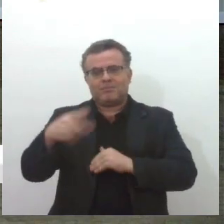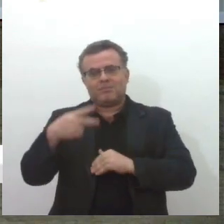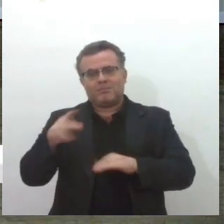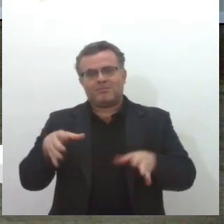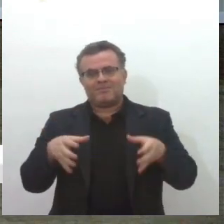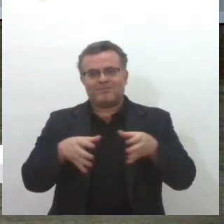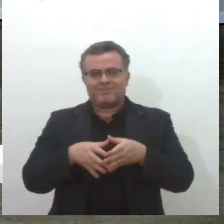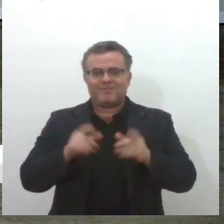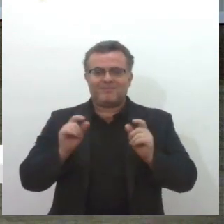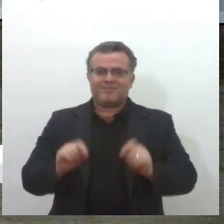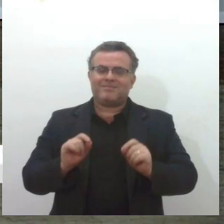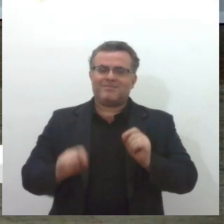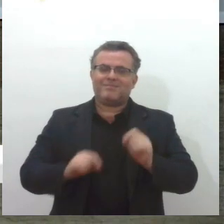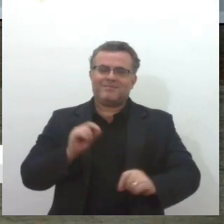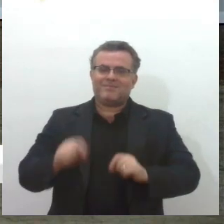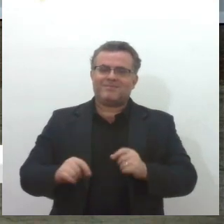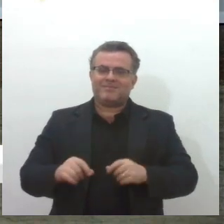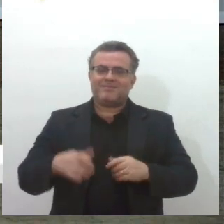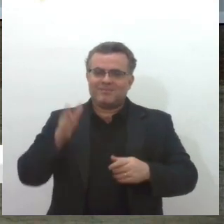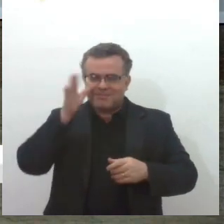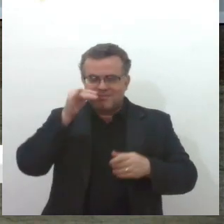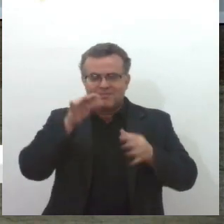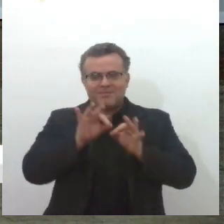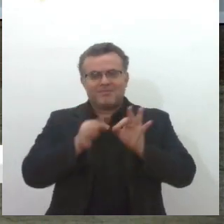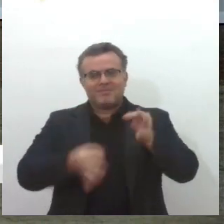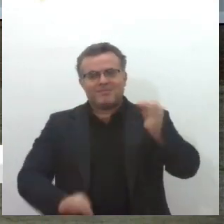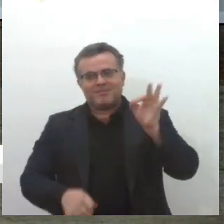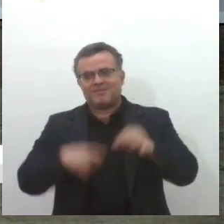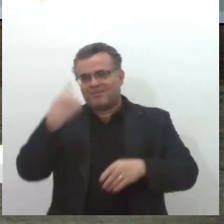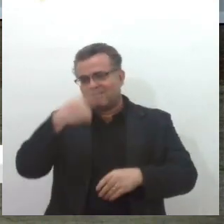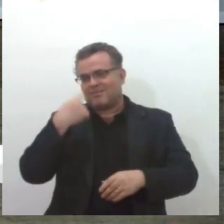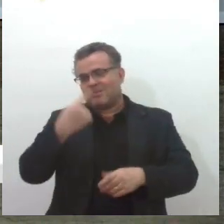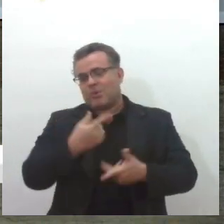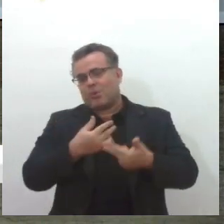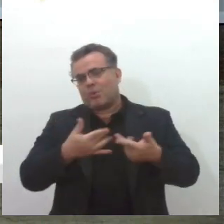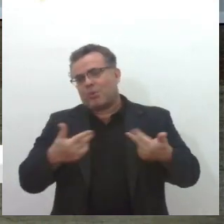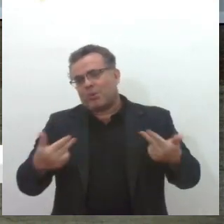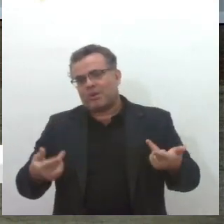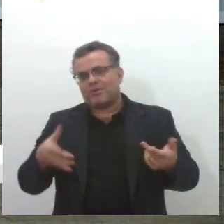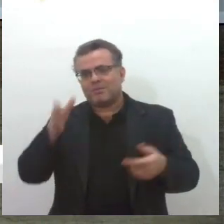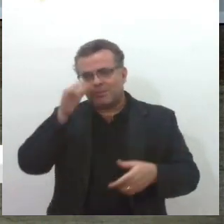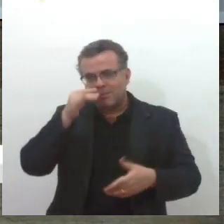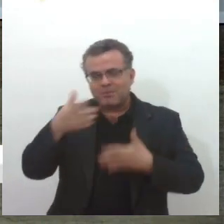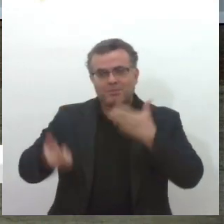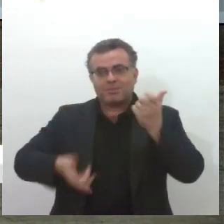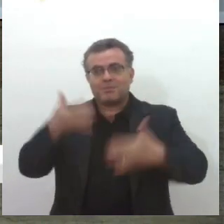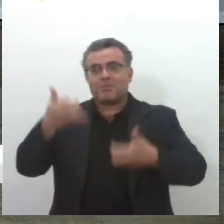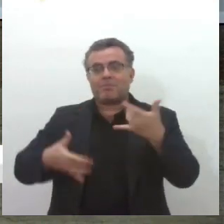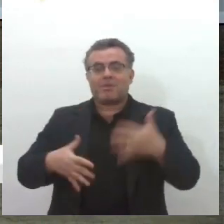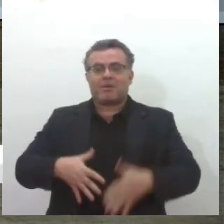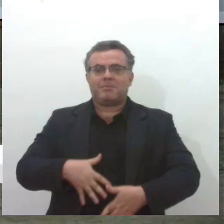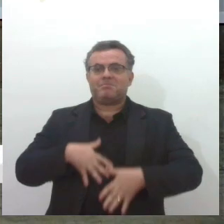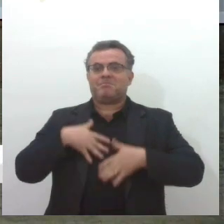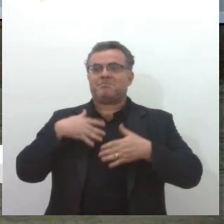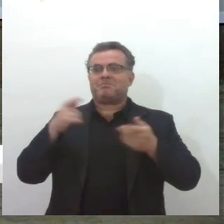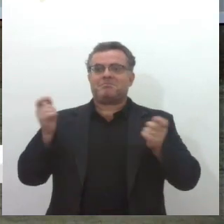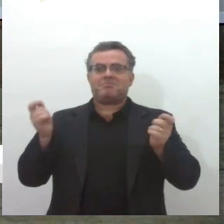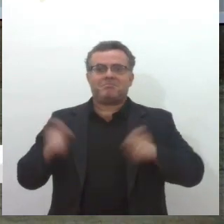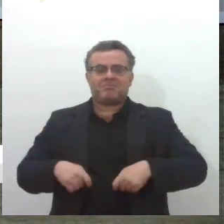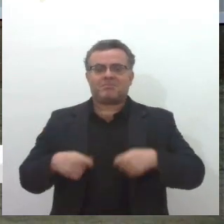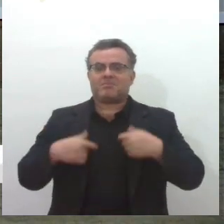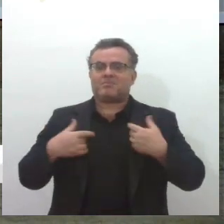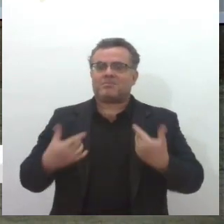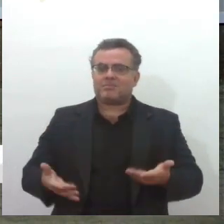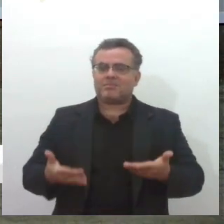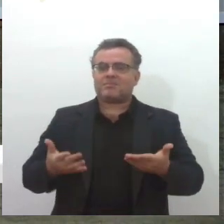e ouviria vocês aqui por mais uma hora, quanto conhecimento, quanta fibra, quanta competência, muito